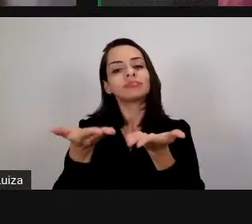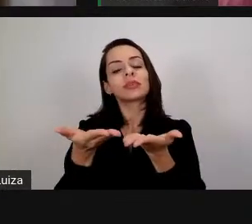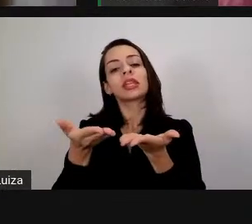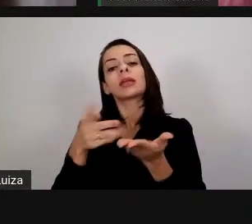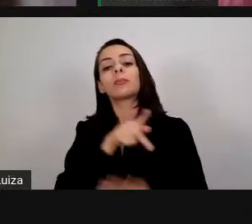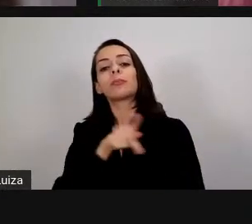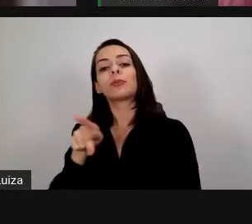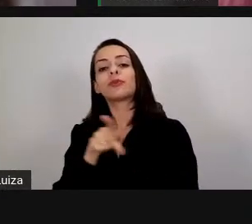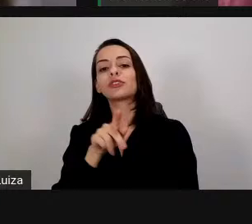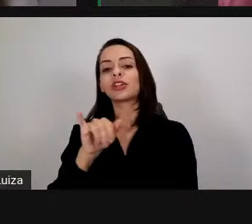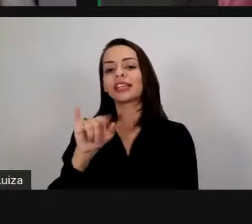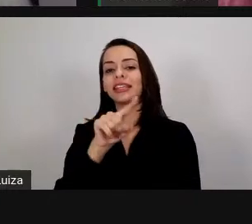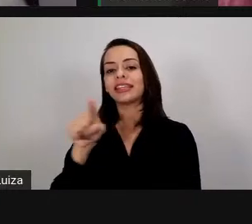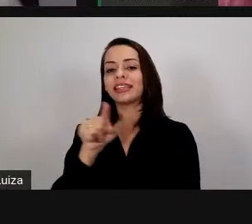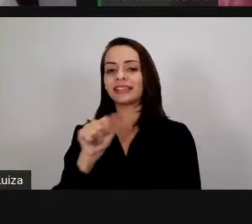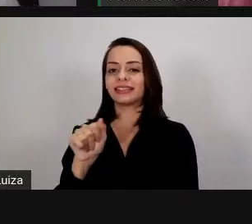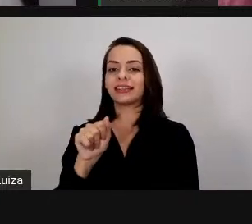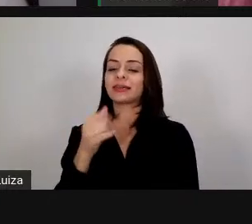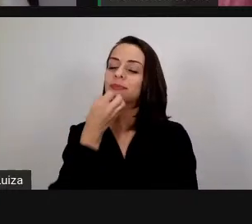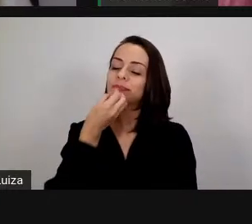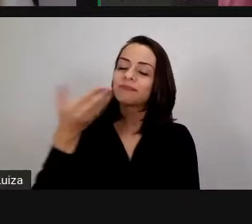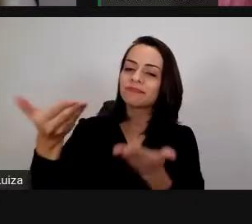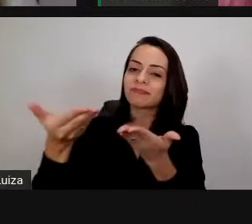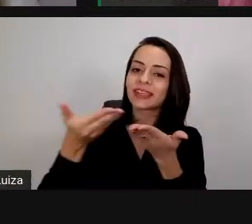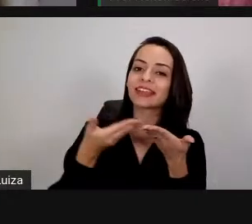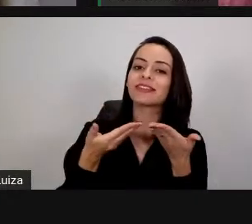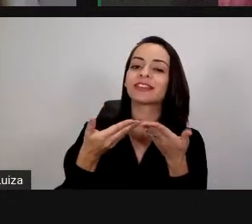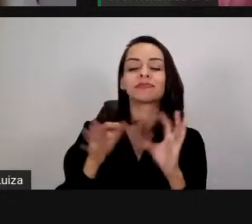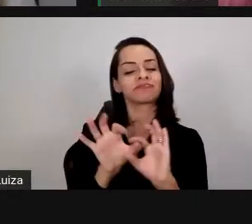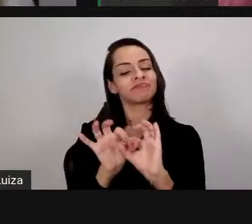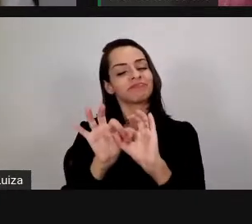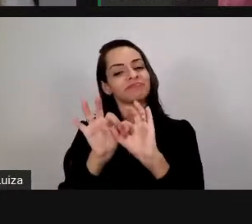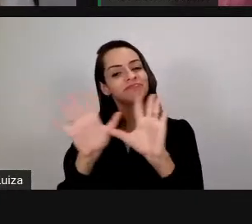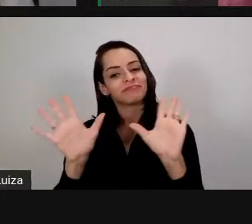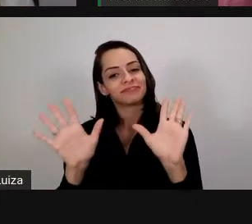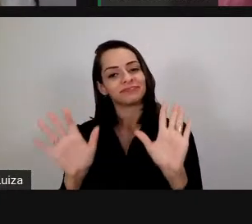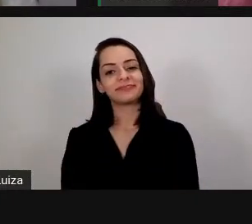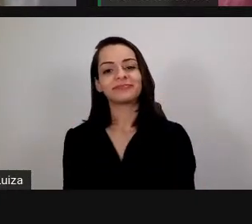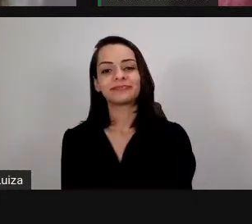mediadora dessa roda de conversa. Bem-vindos, colegas, fiquem à vontade, Isa.